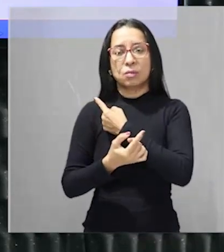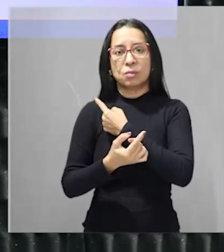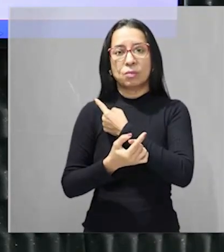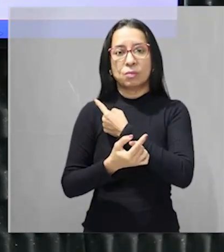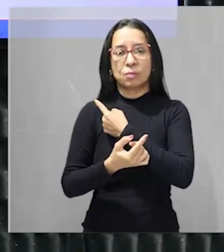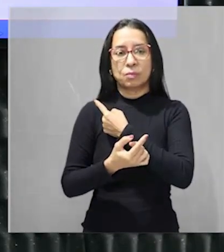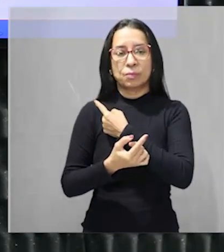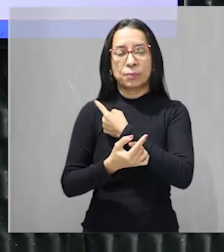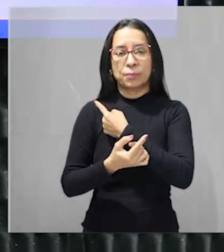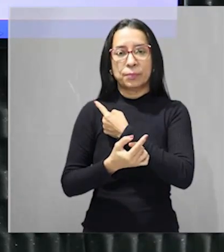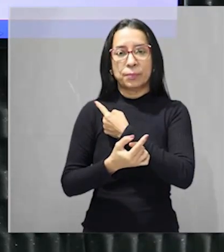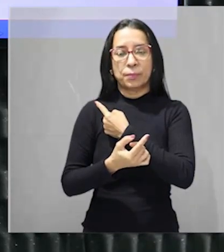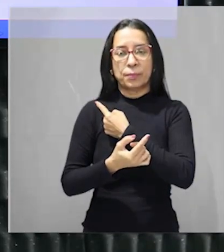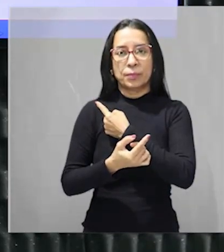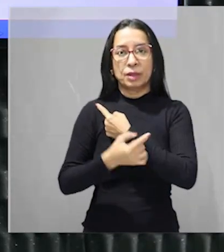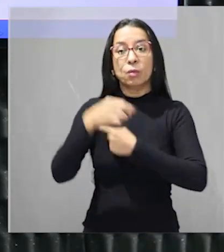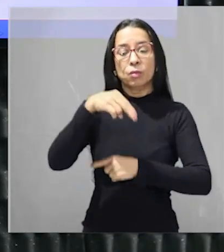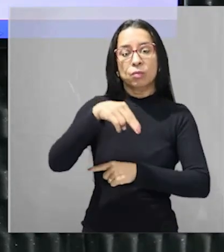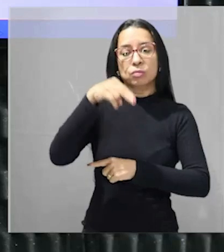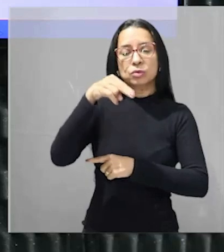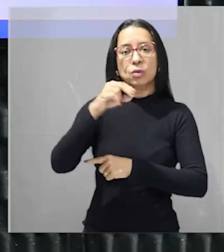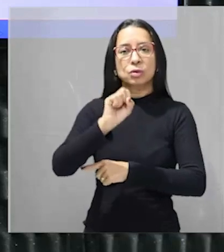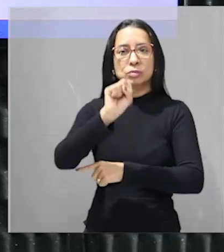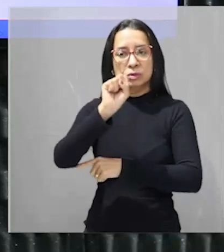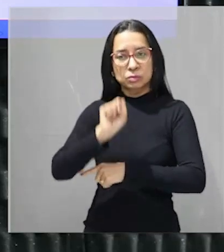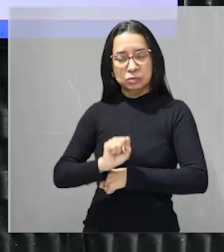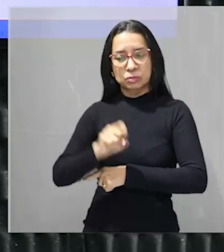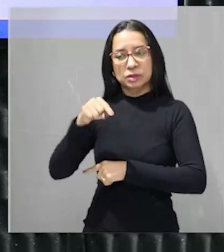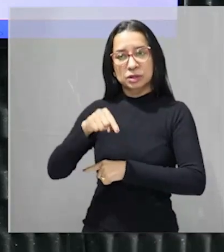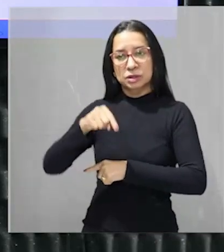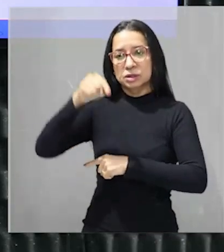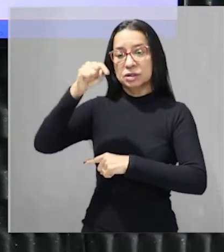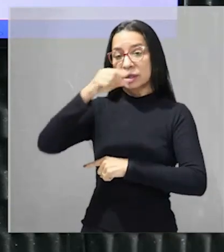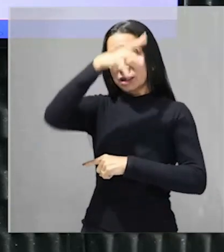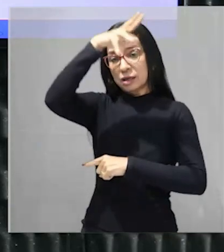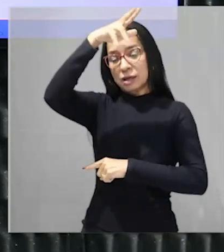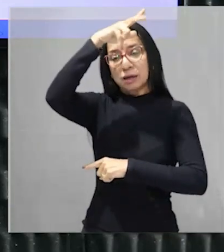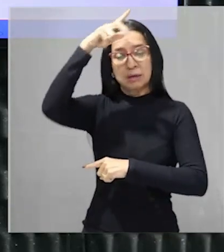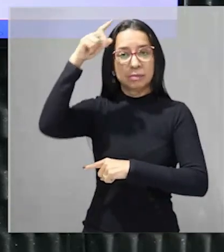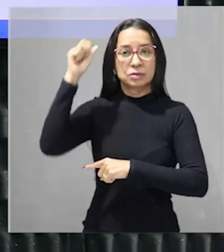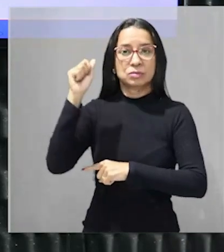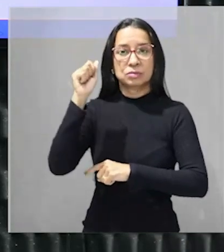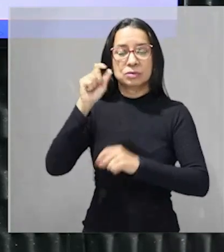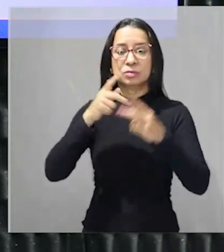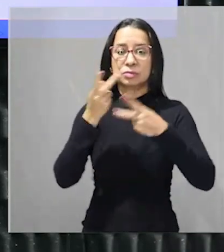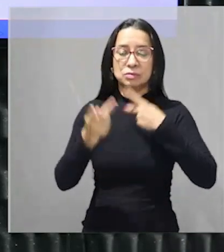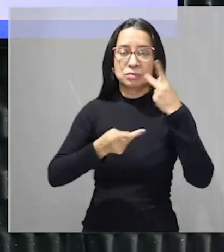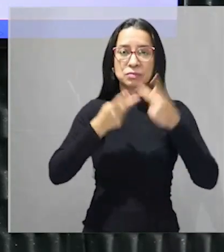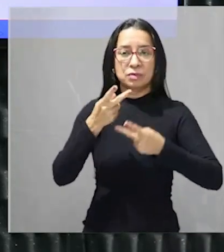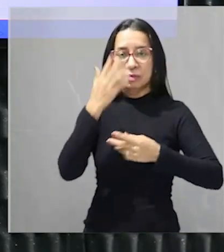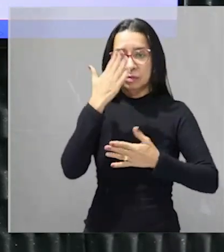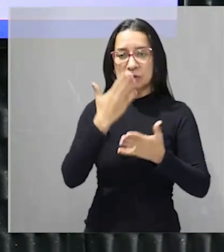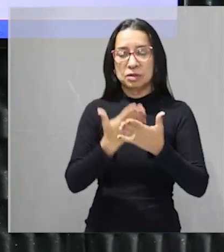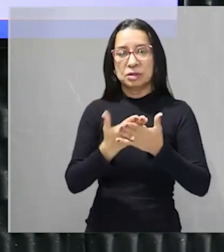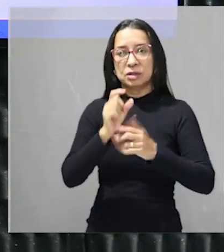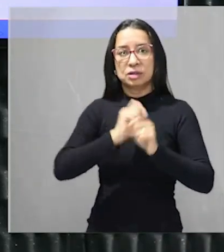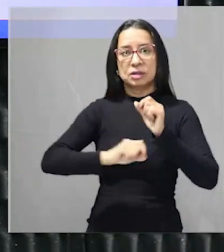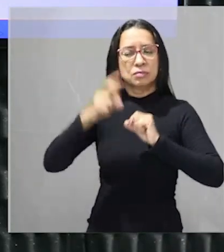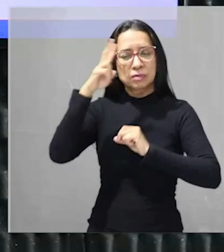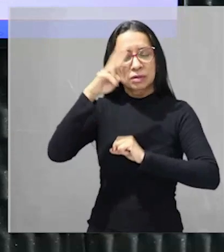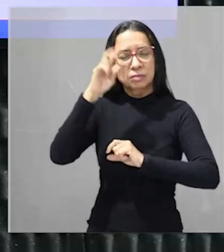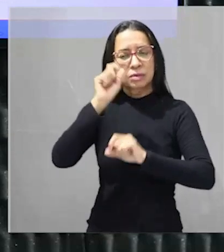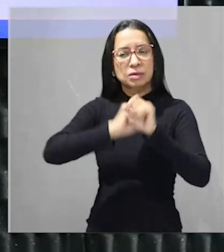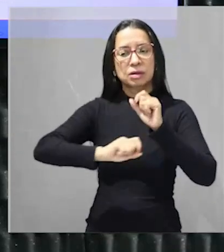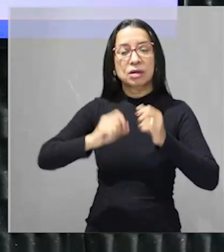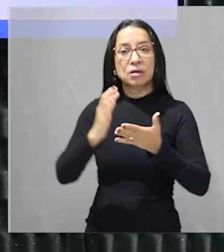de norte para o sul do país o mais a norte é o domínio amazônico veja quando eu falo domínio amazônico com certeza já vai remeter na tua mente